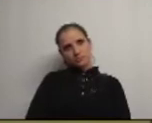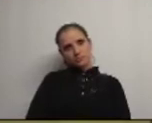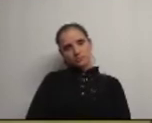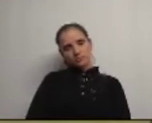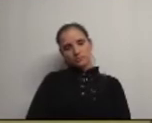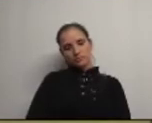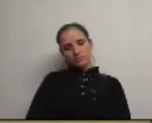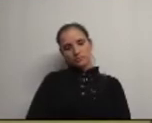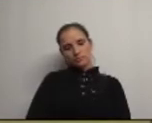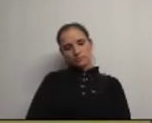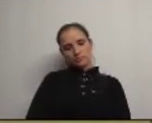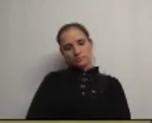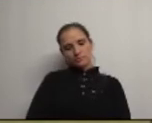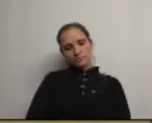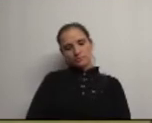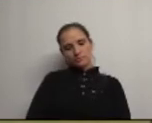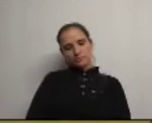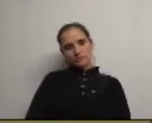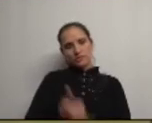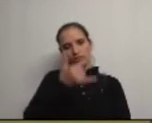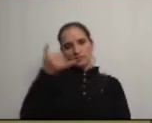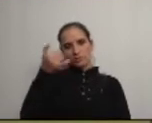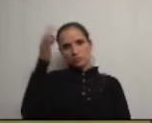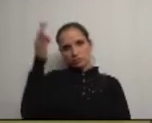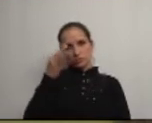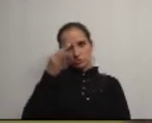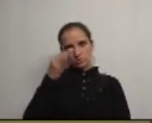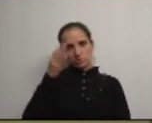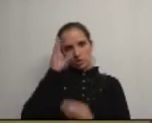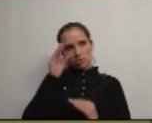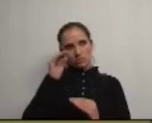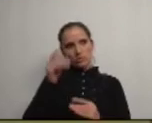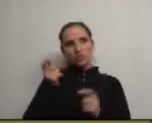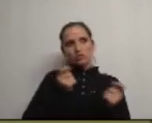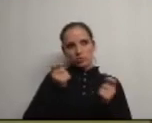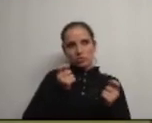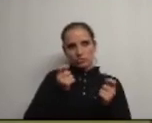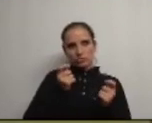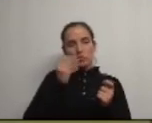Ora bem os 25% na área da educação como é que vão ser geridos